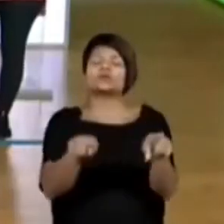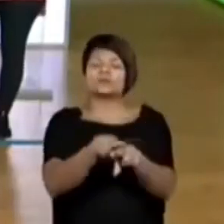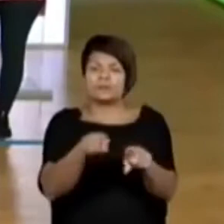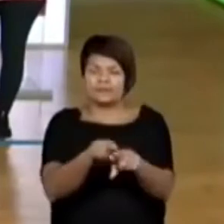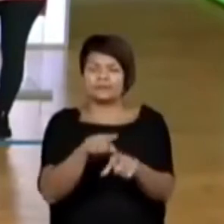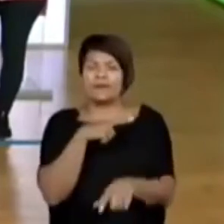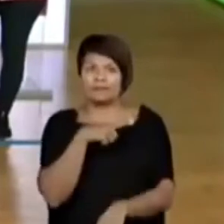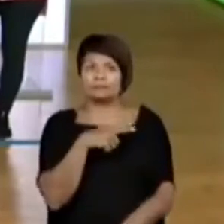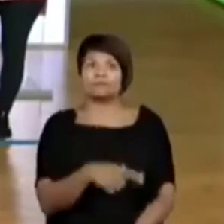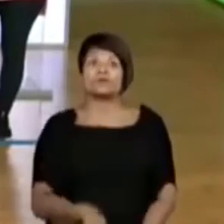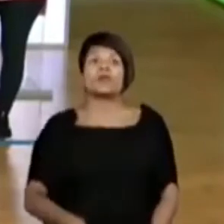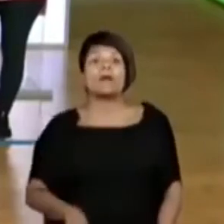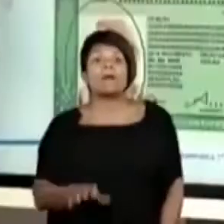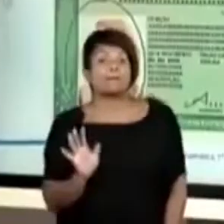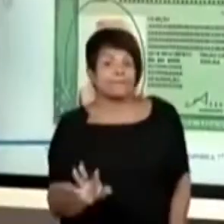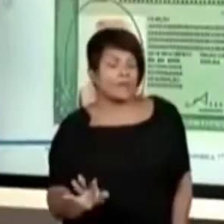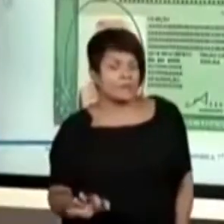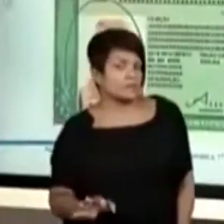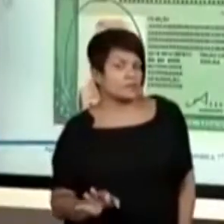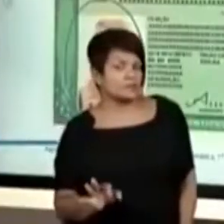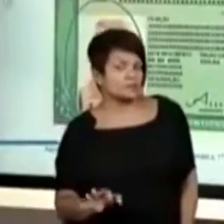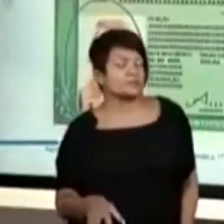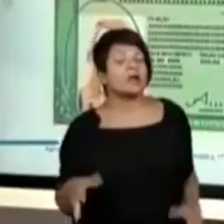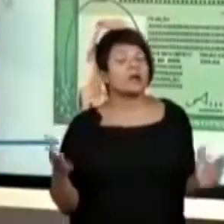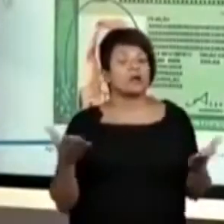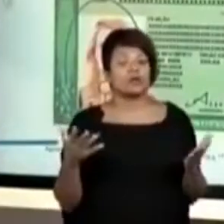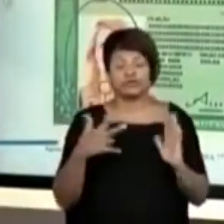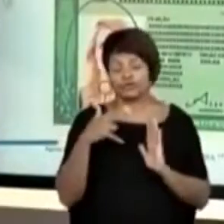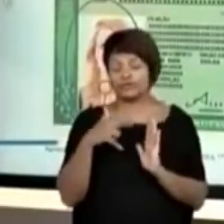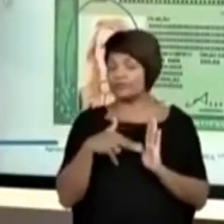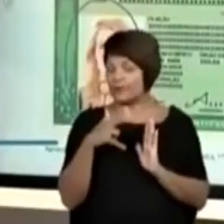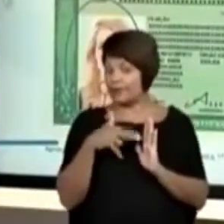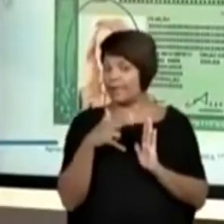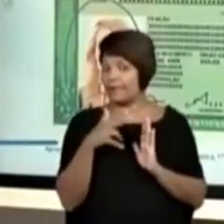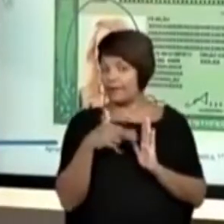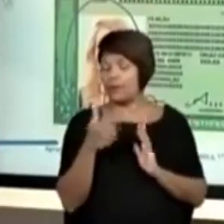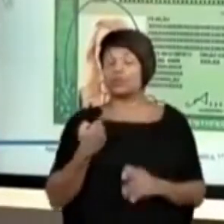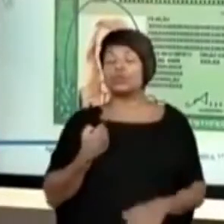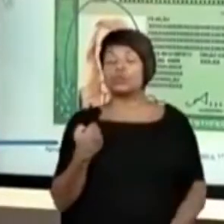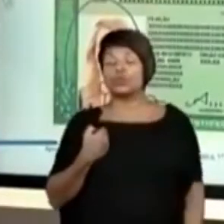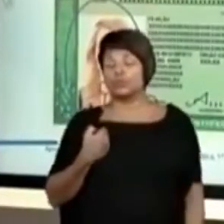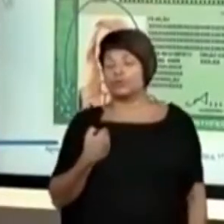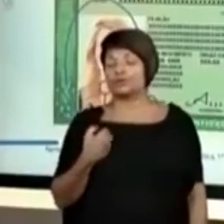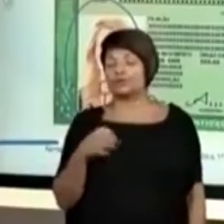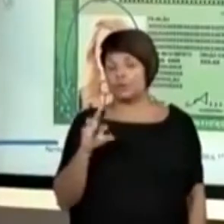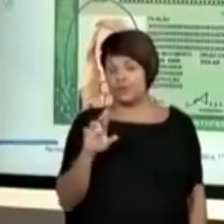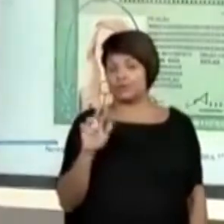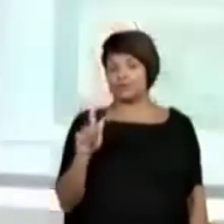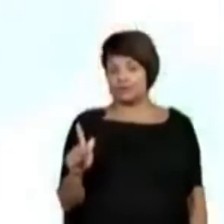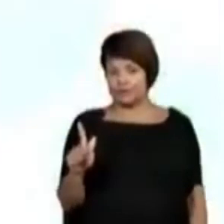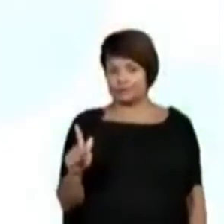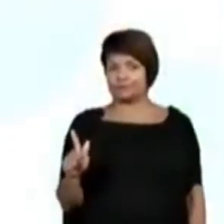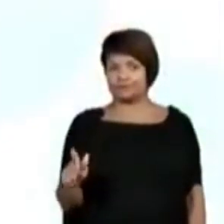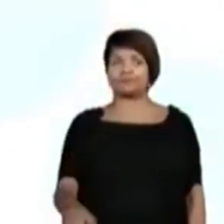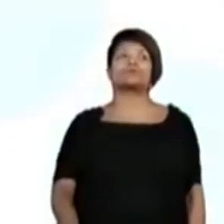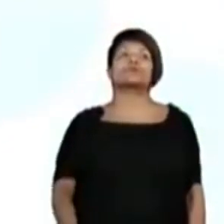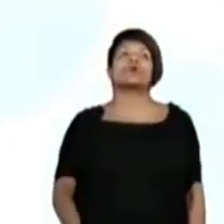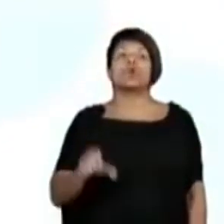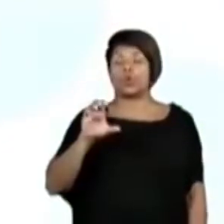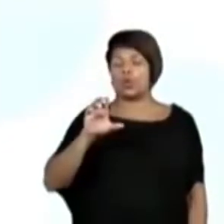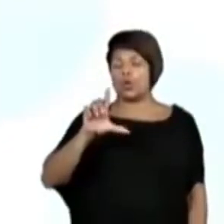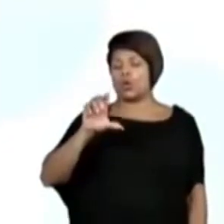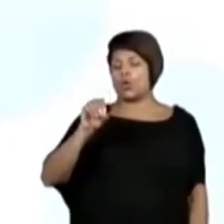Tá? Mas olha só, a gente vai ler agora o número de um RG. O Clóvis explicou lá no